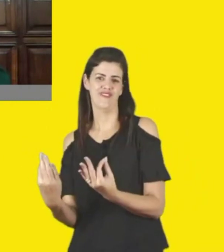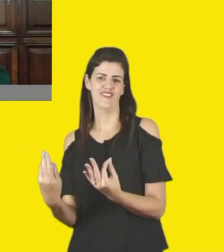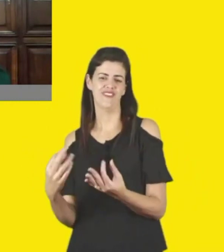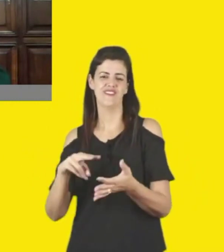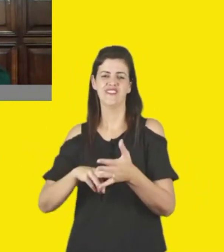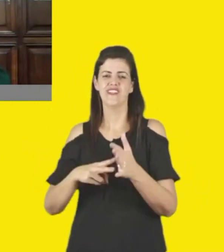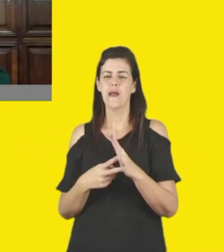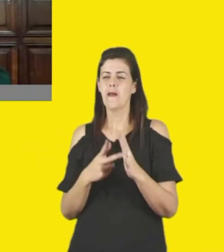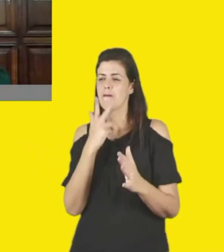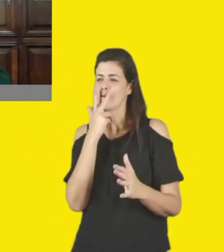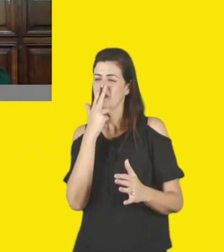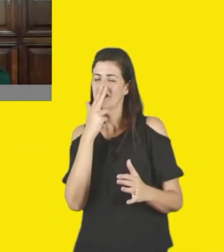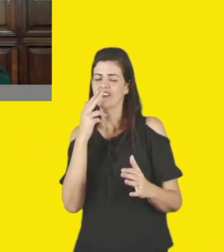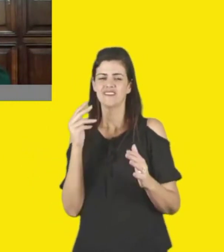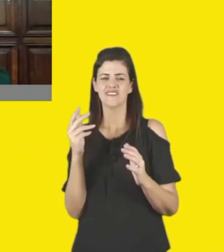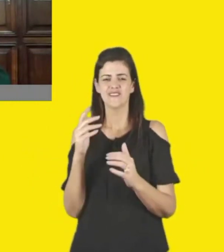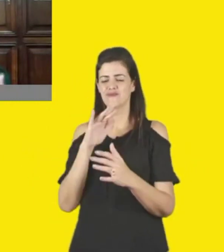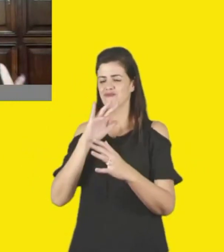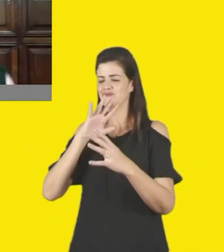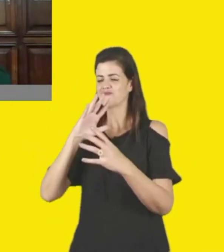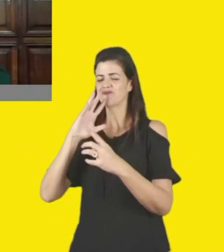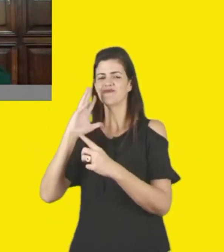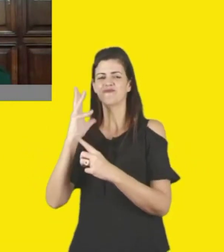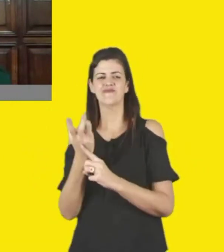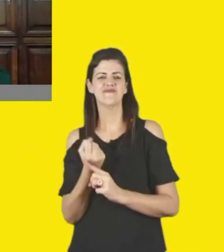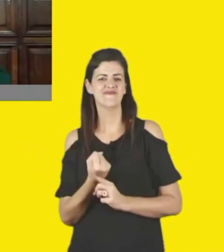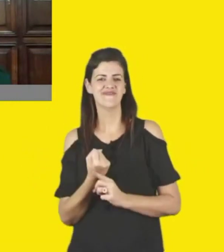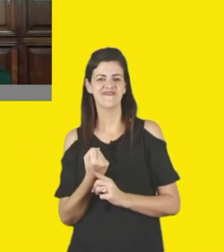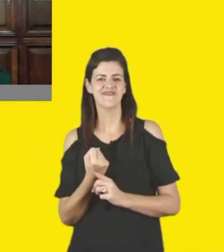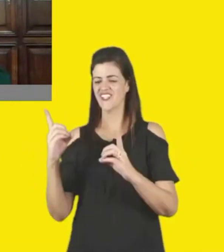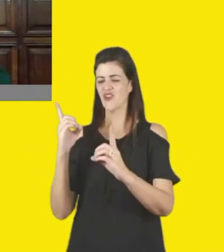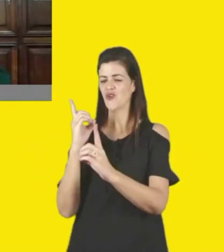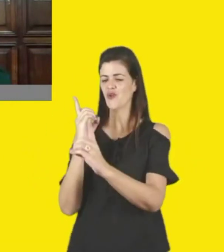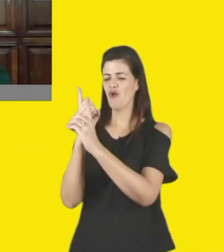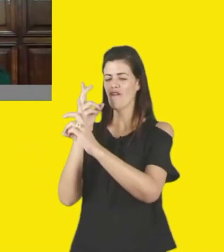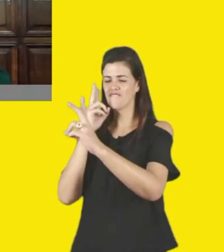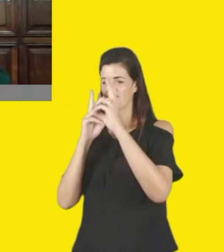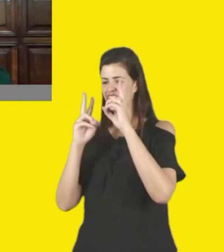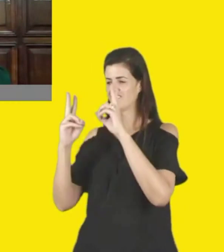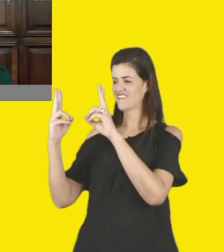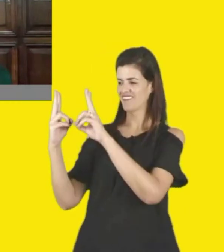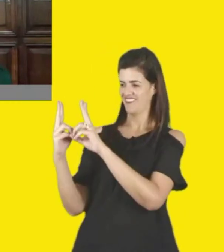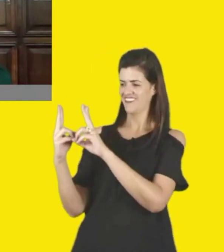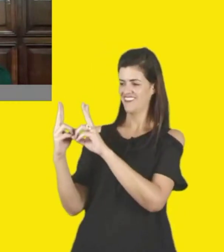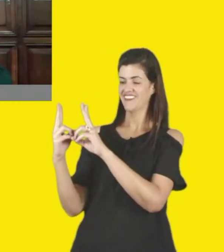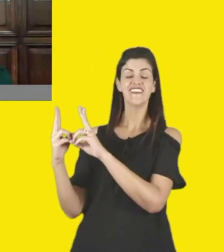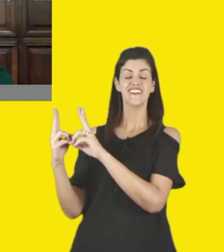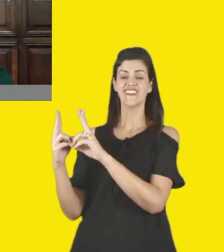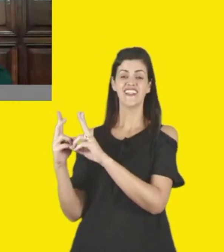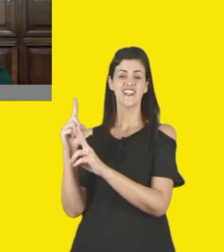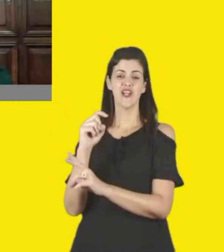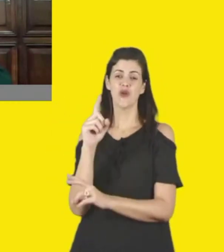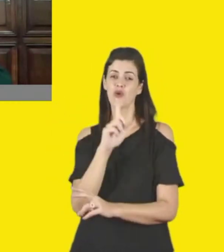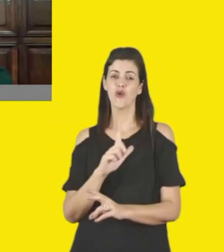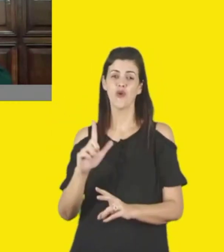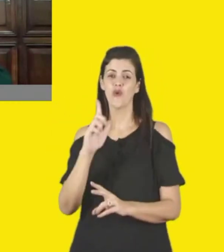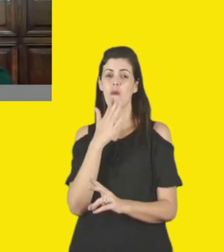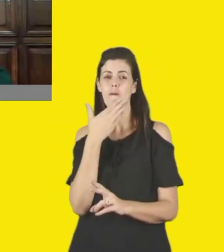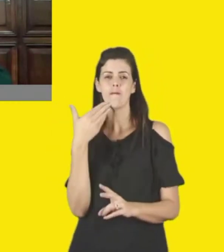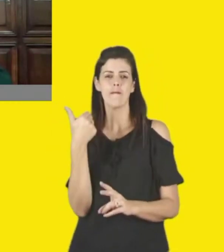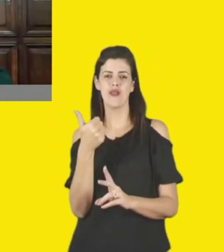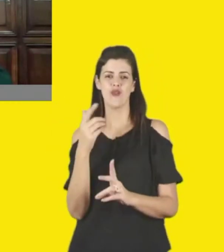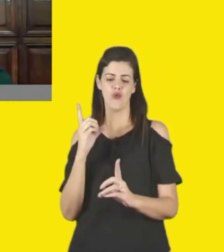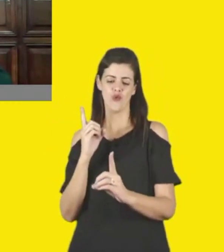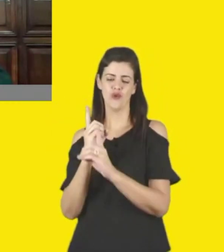não pode jamais ser substituído, então poder possibilitar que a gente tenha essa circulação, é claro que uma ativação de cidade,